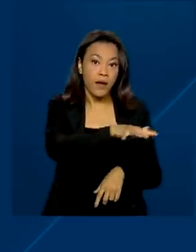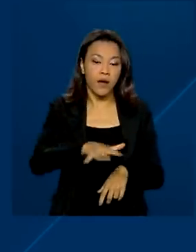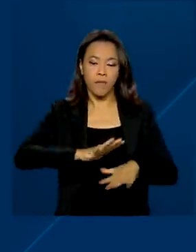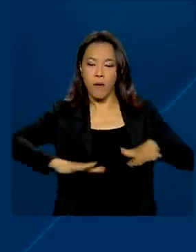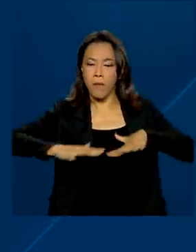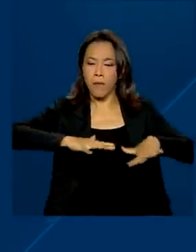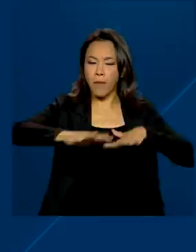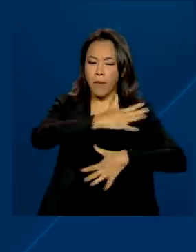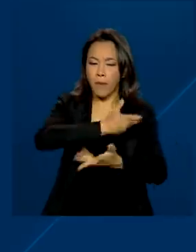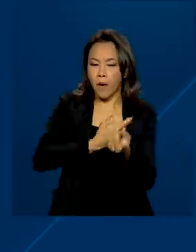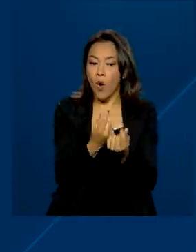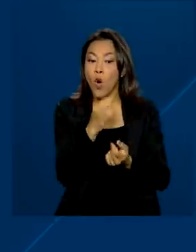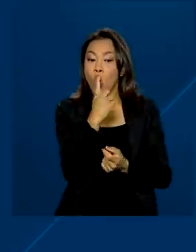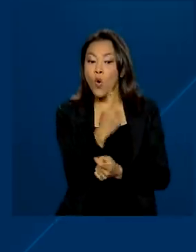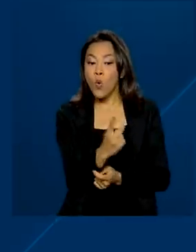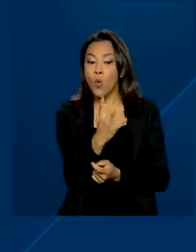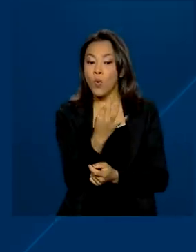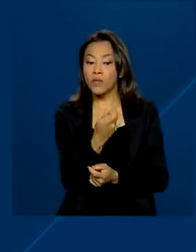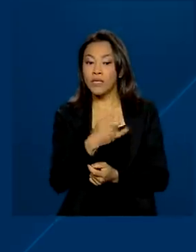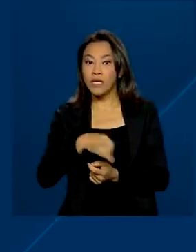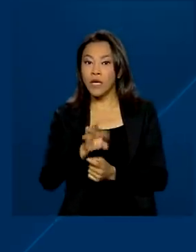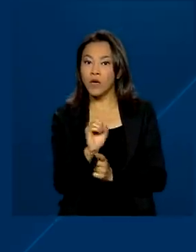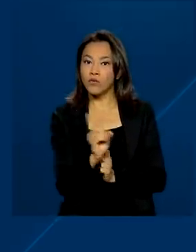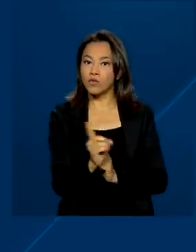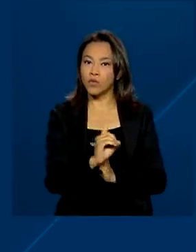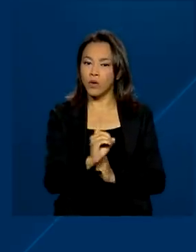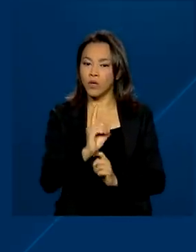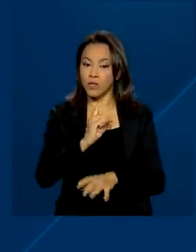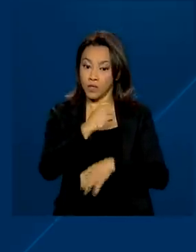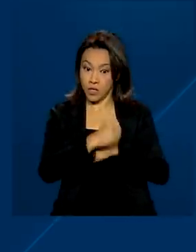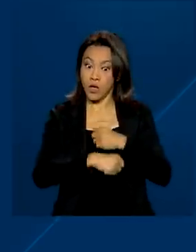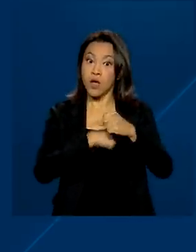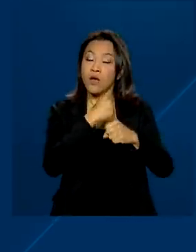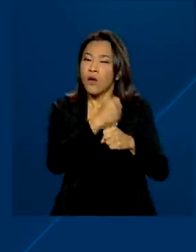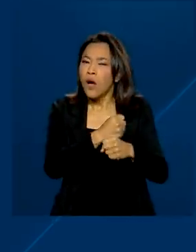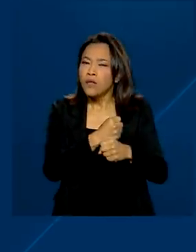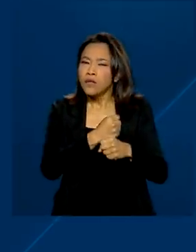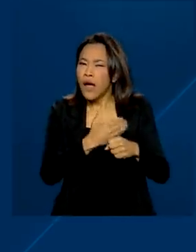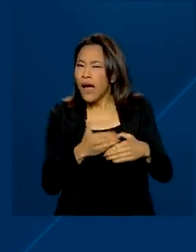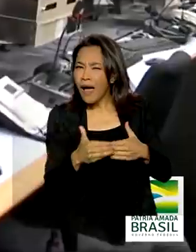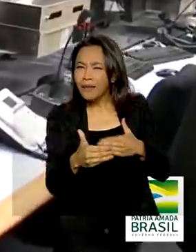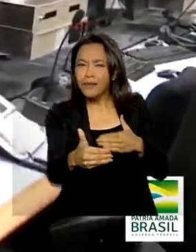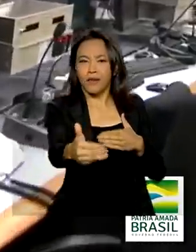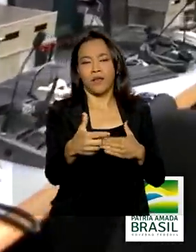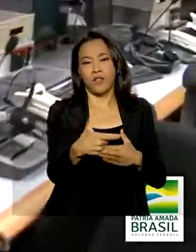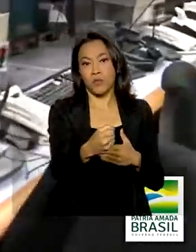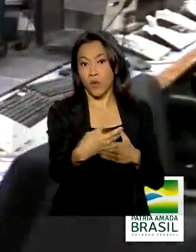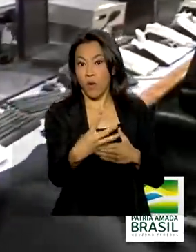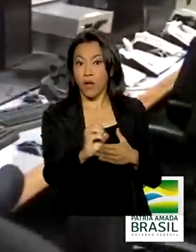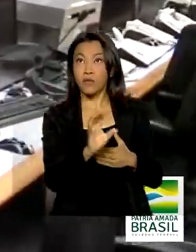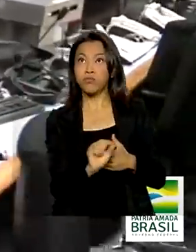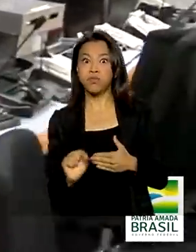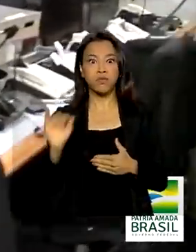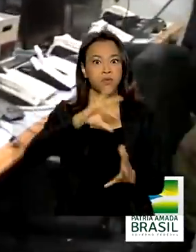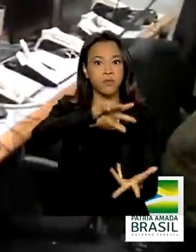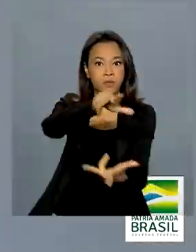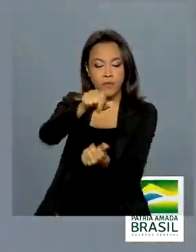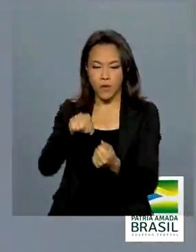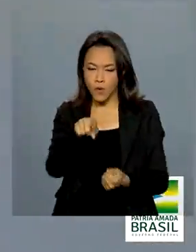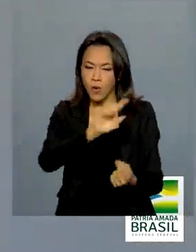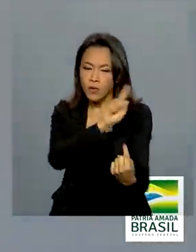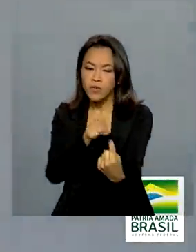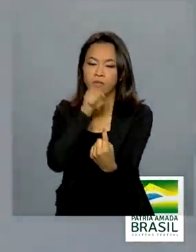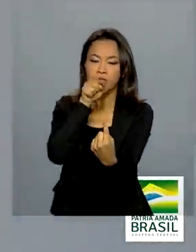movimente um trilhão de dólares ao ano a partir de 2040 em todo o mundo. A meta é viabilizar uma